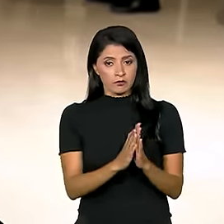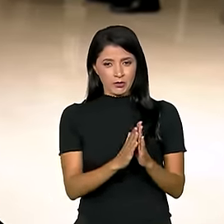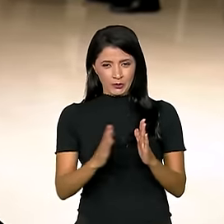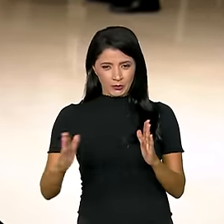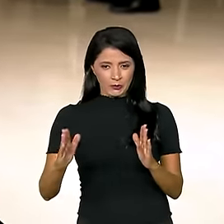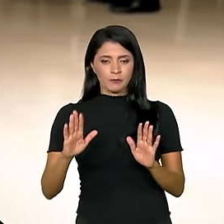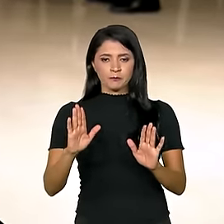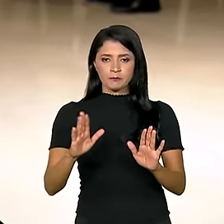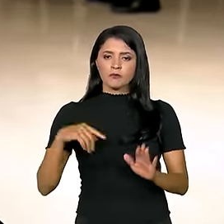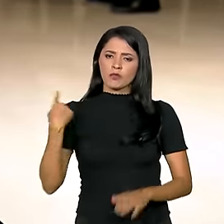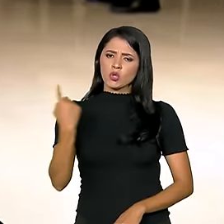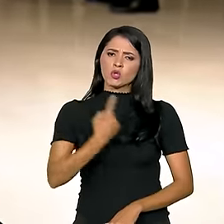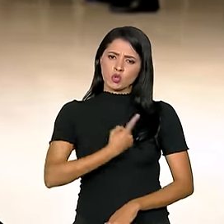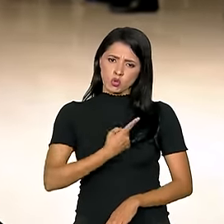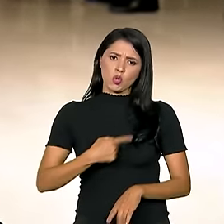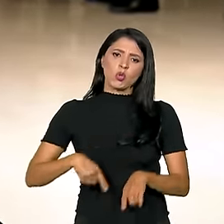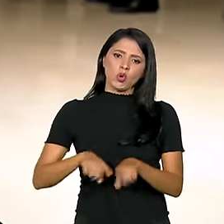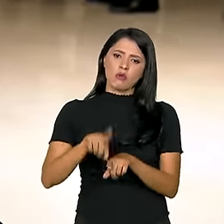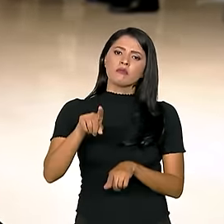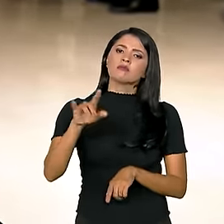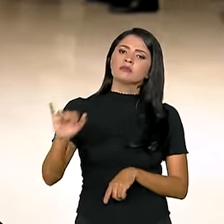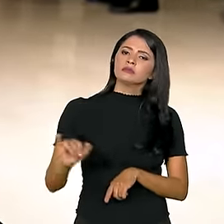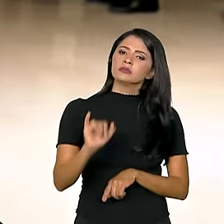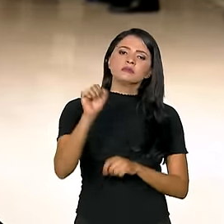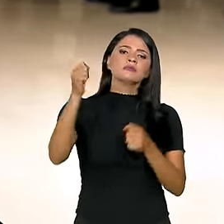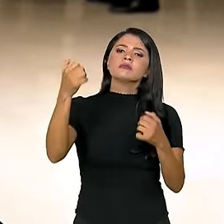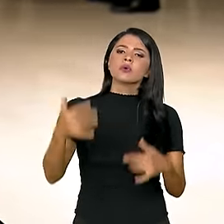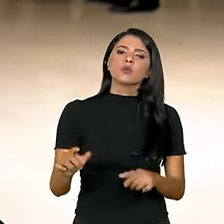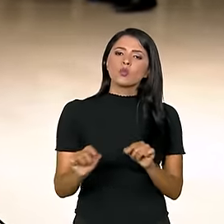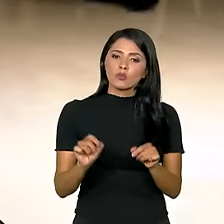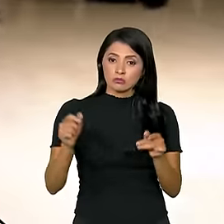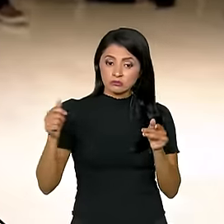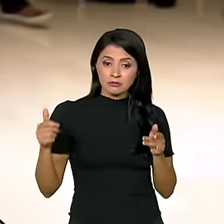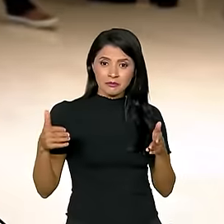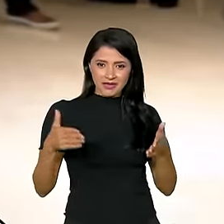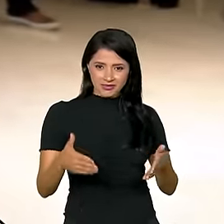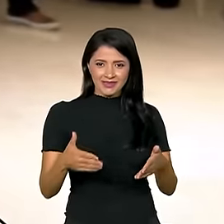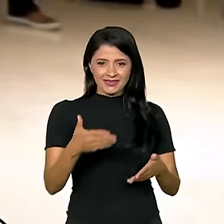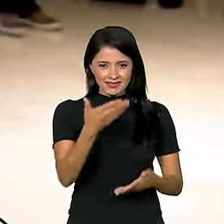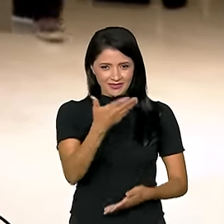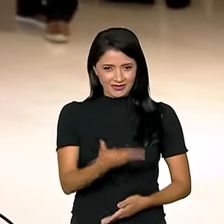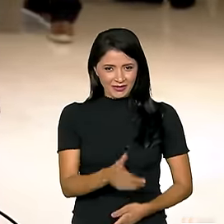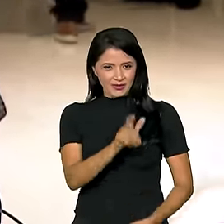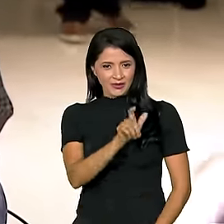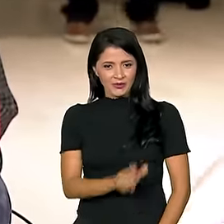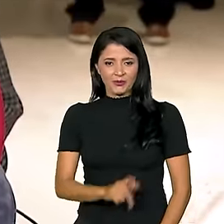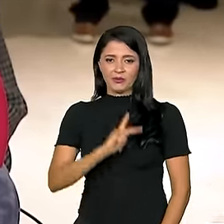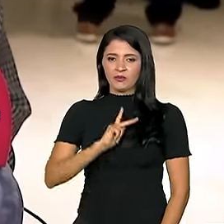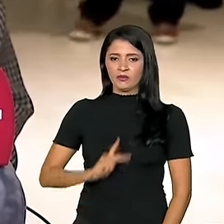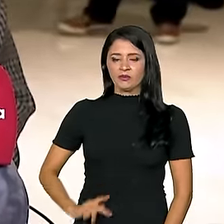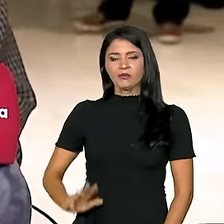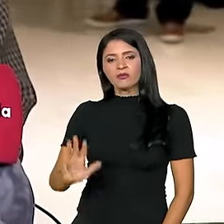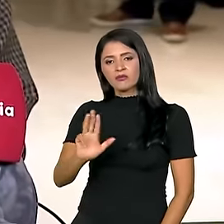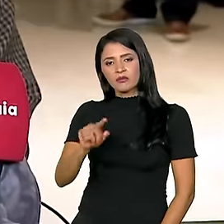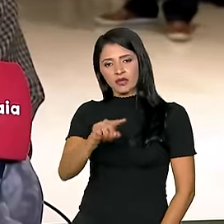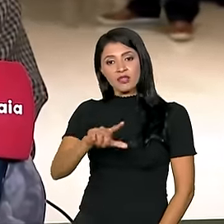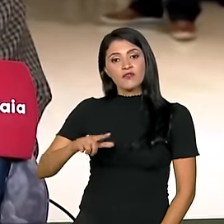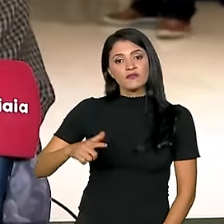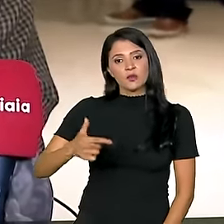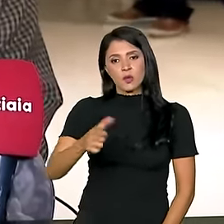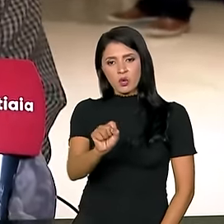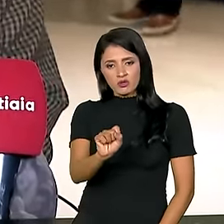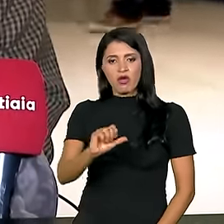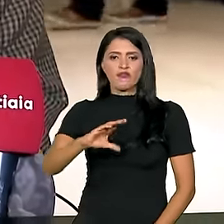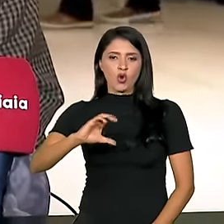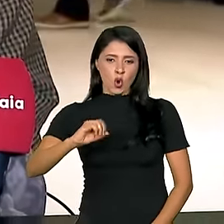Nós, é importante dizer que a participação do presidente Lula nessa 28ª